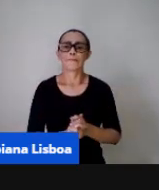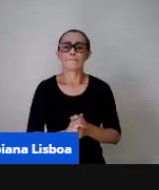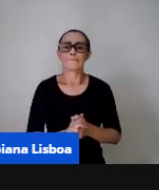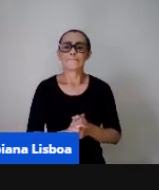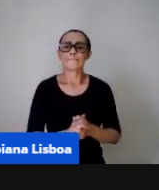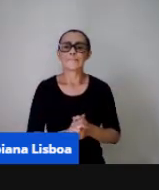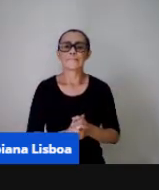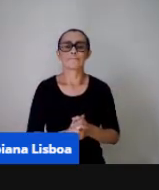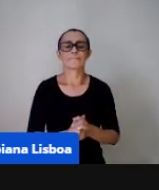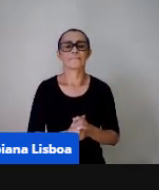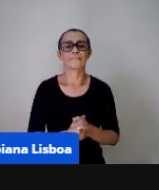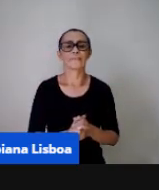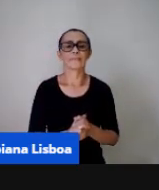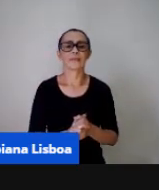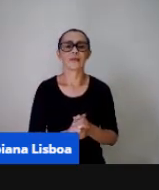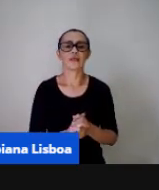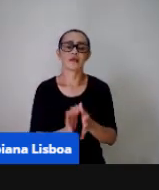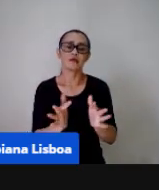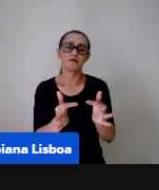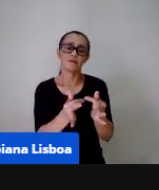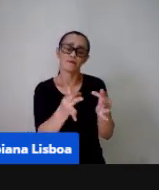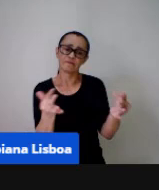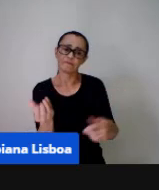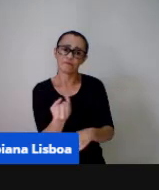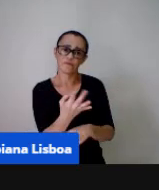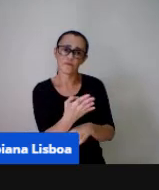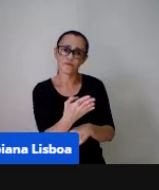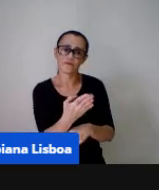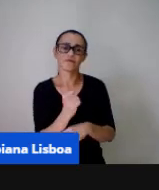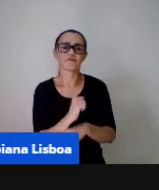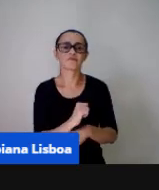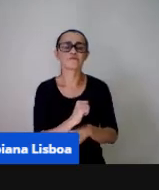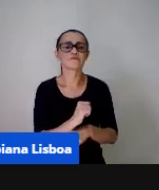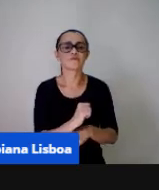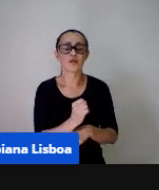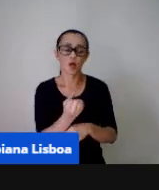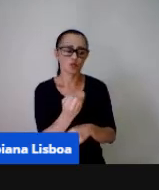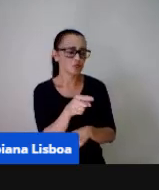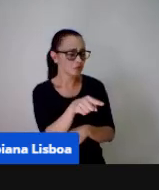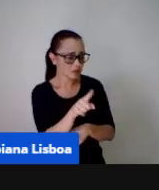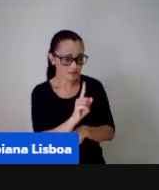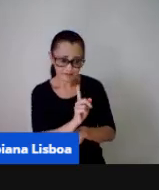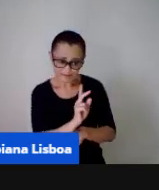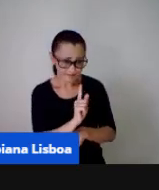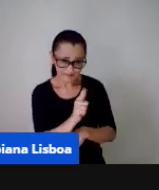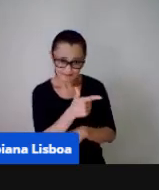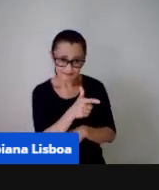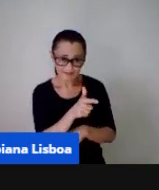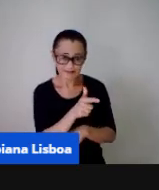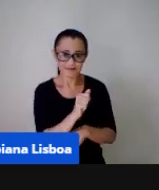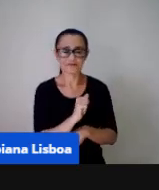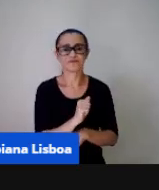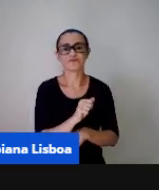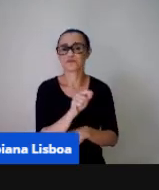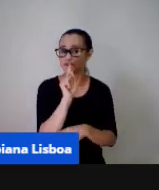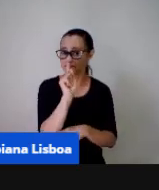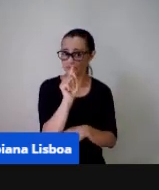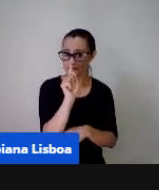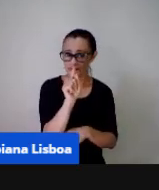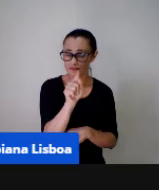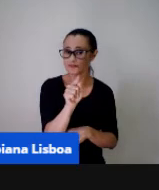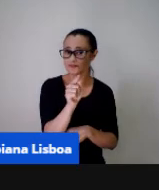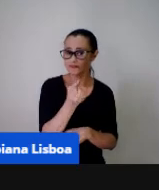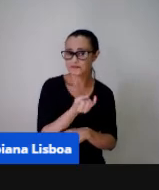e a de simples contagem quer dizer que o número ele não está ali posto para você contar você vai contar fazer essa contagem